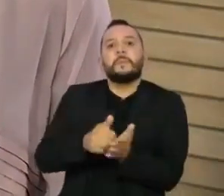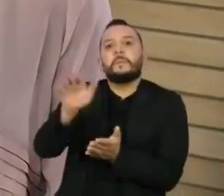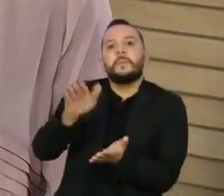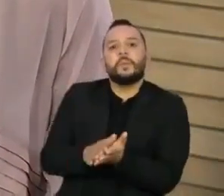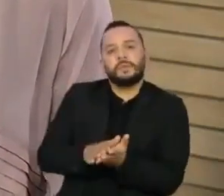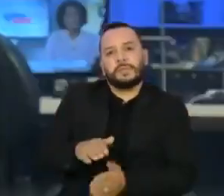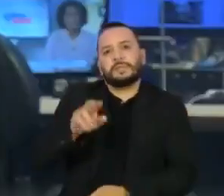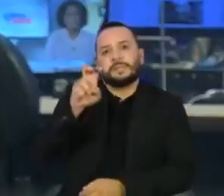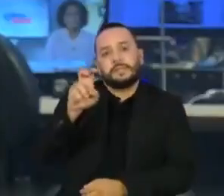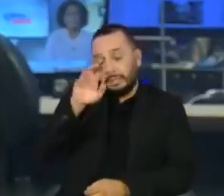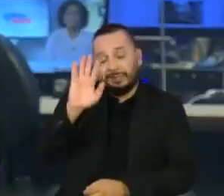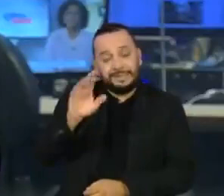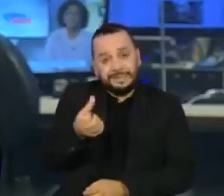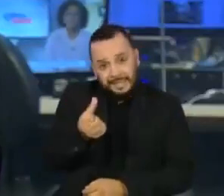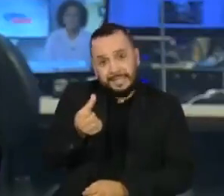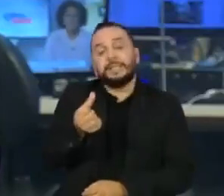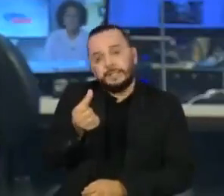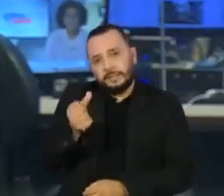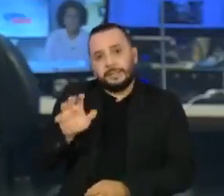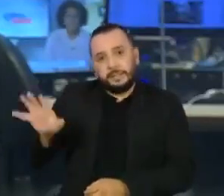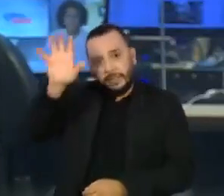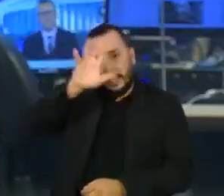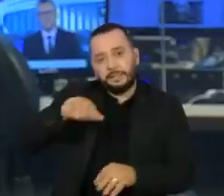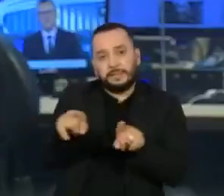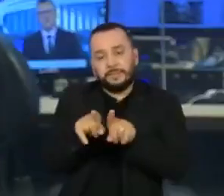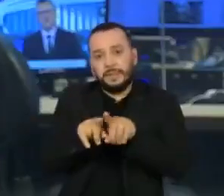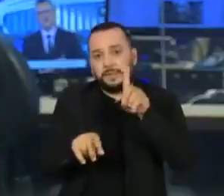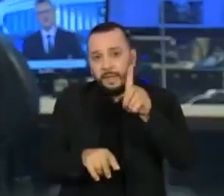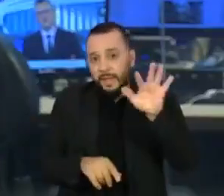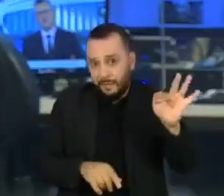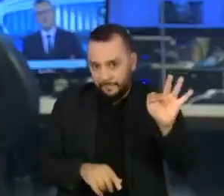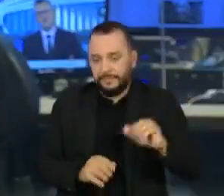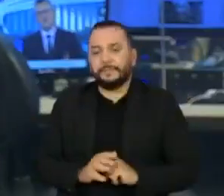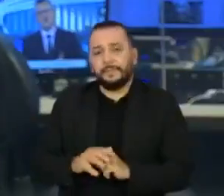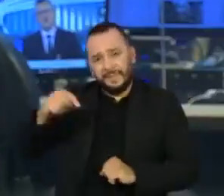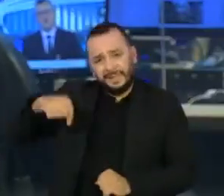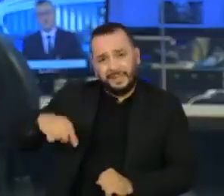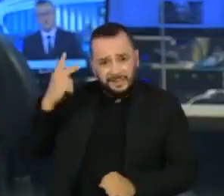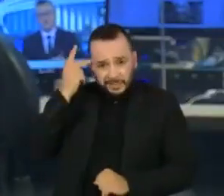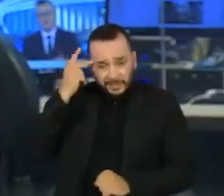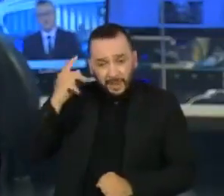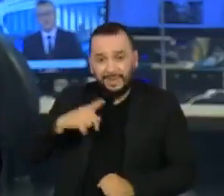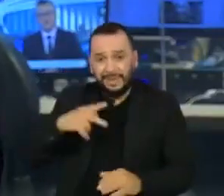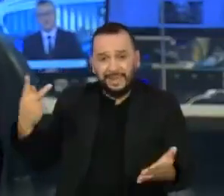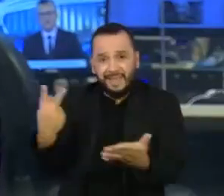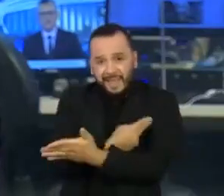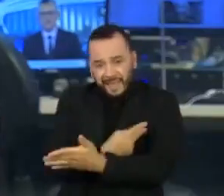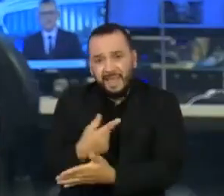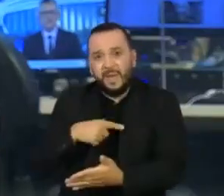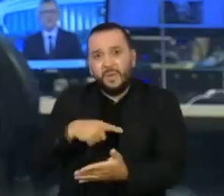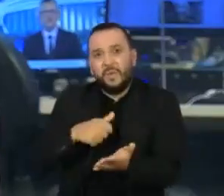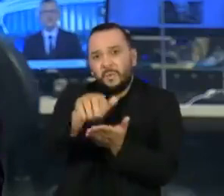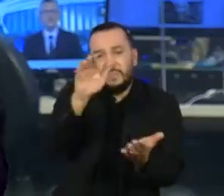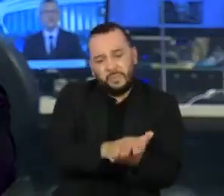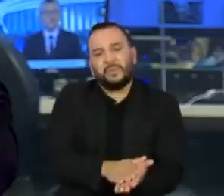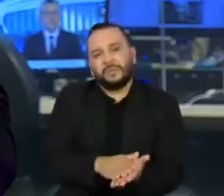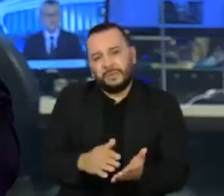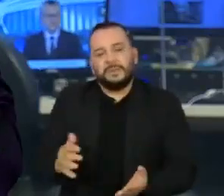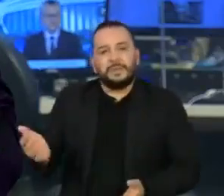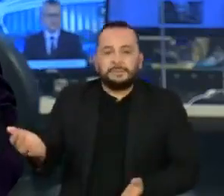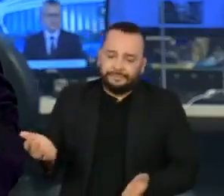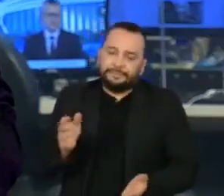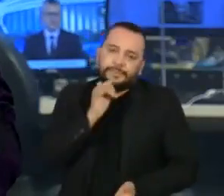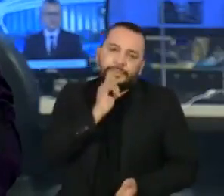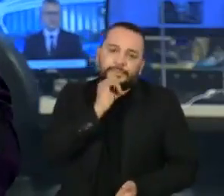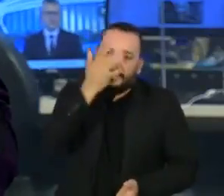e no Distrito Federal. Em São Paulo, um erro na notificação de infrações tem dado dor de cabeça aos motoristas. Quem comprou